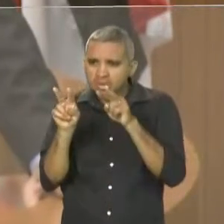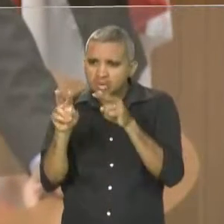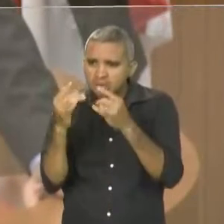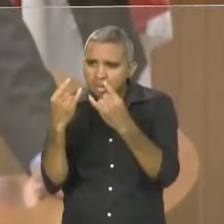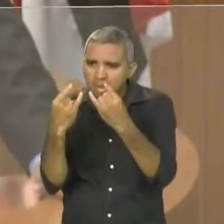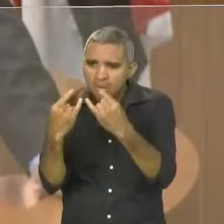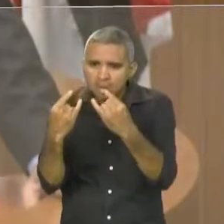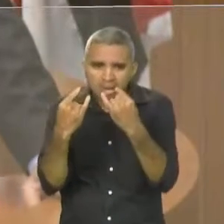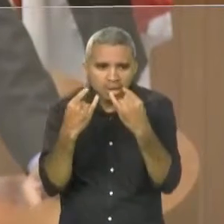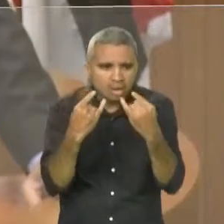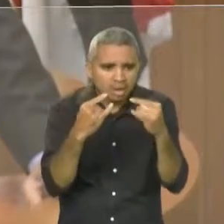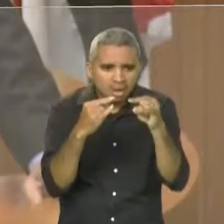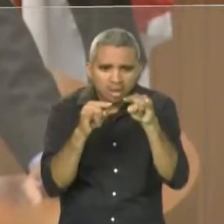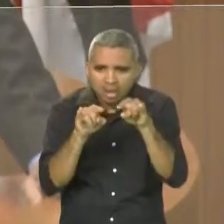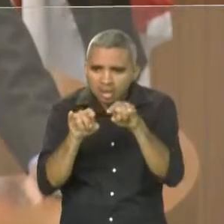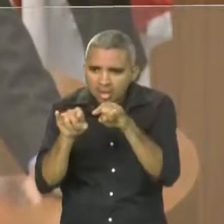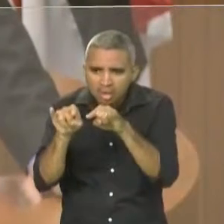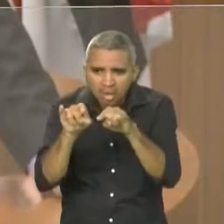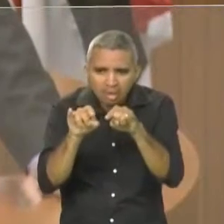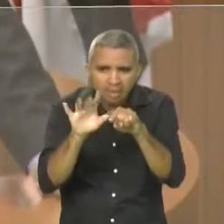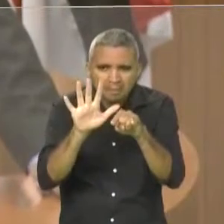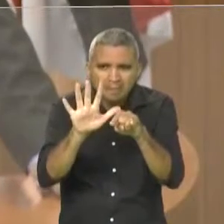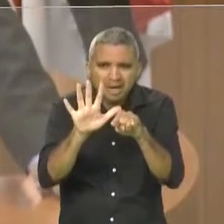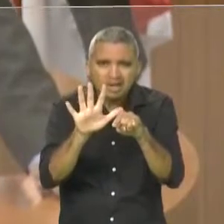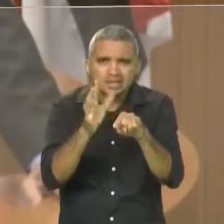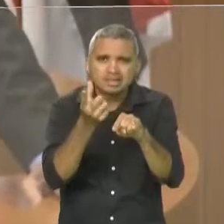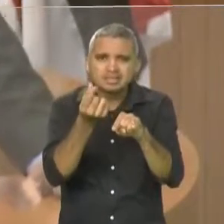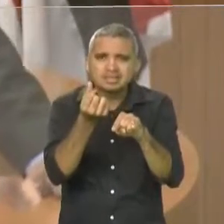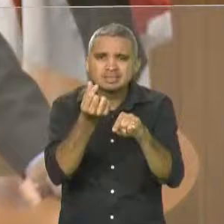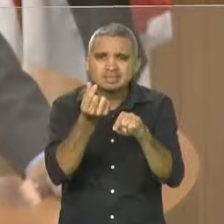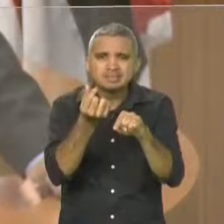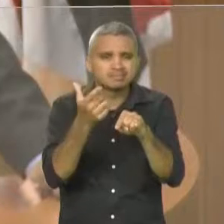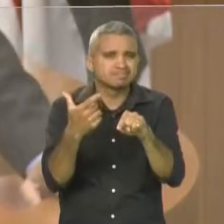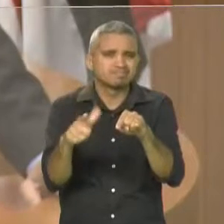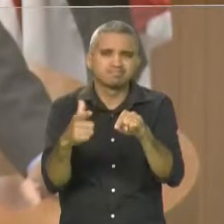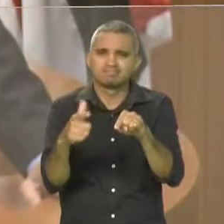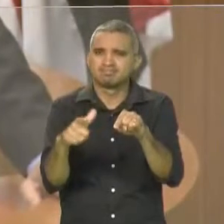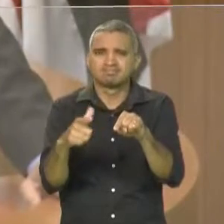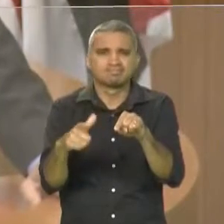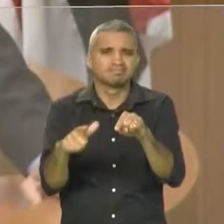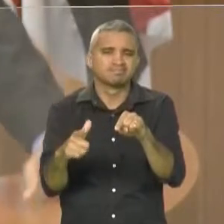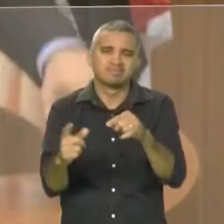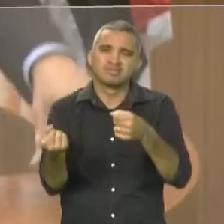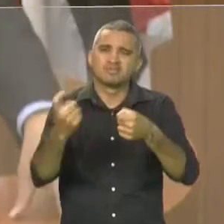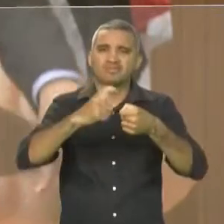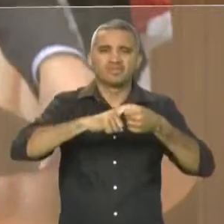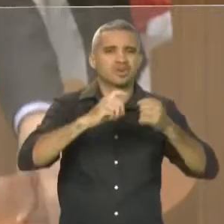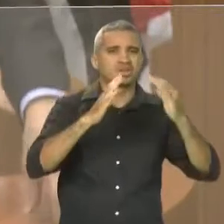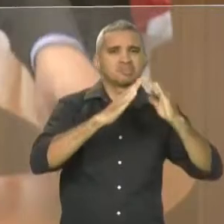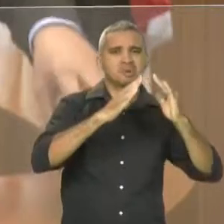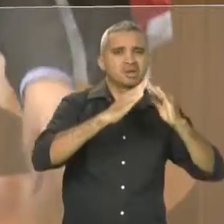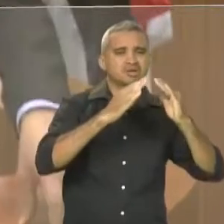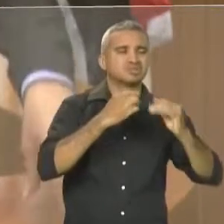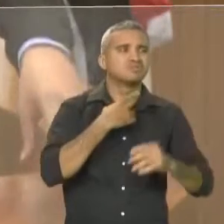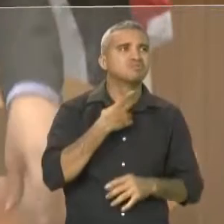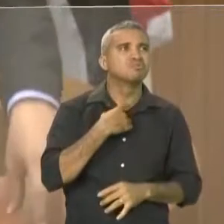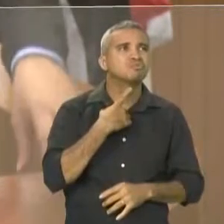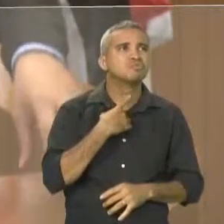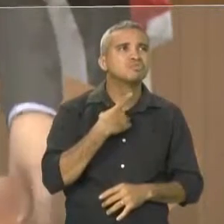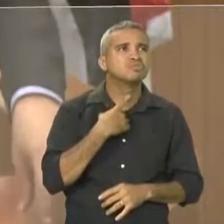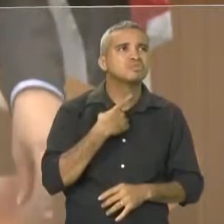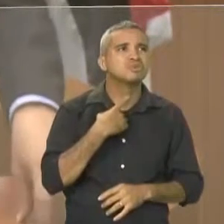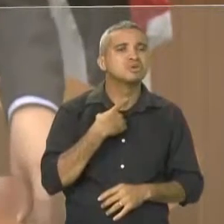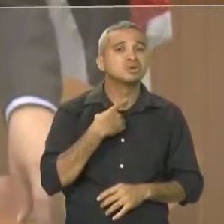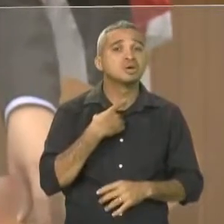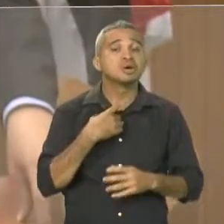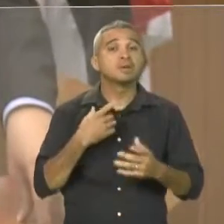literatura, mas às vezes voltava sem condições de comprar aquele livro. Só neste ano são 15 mil